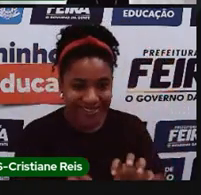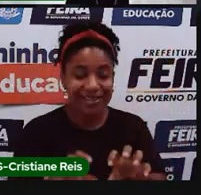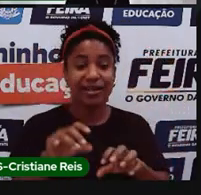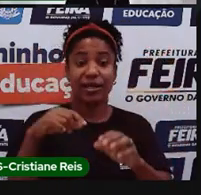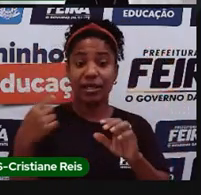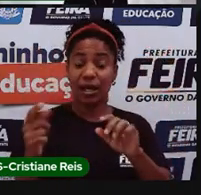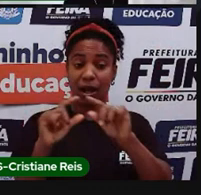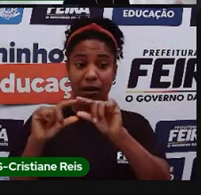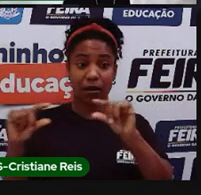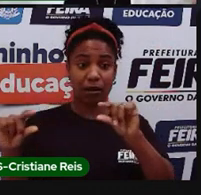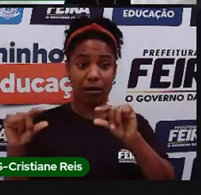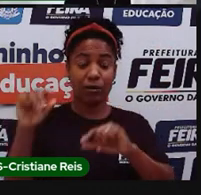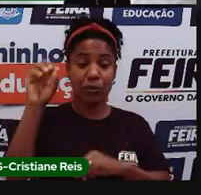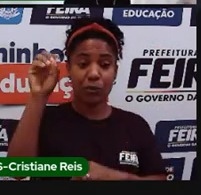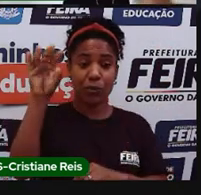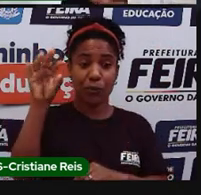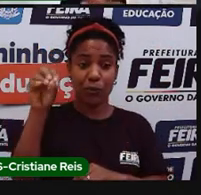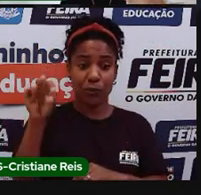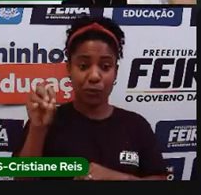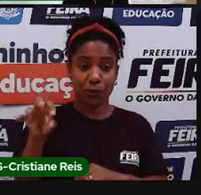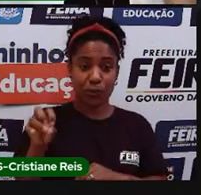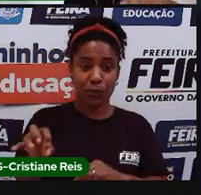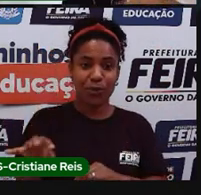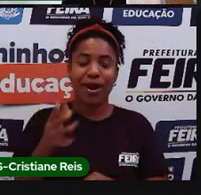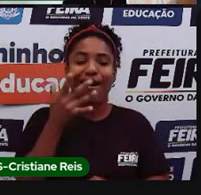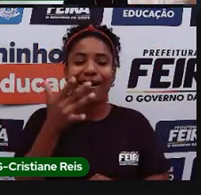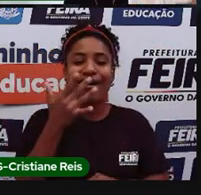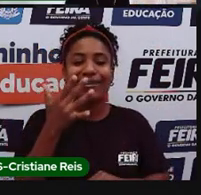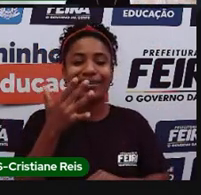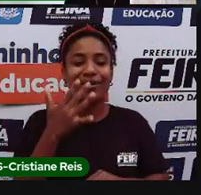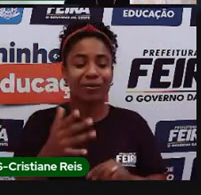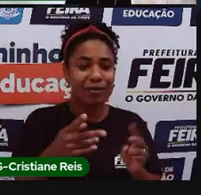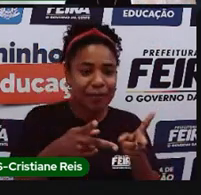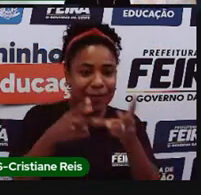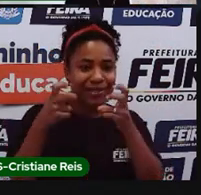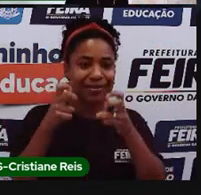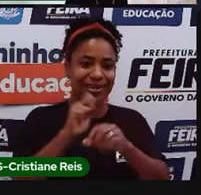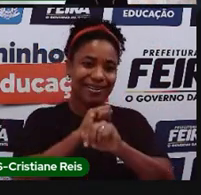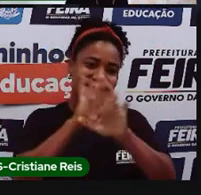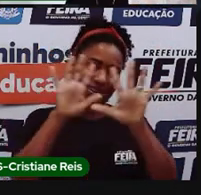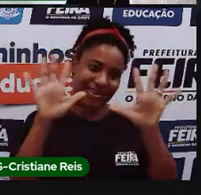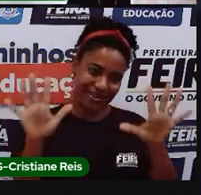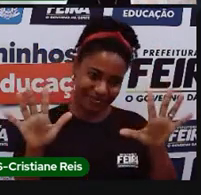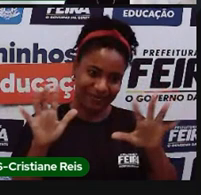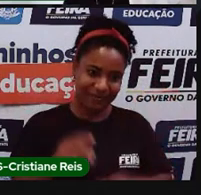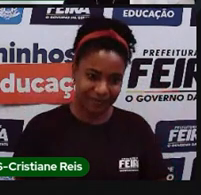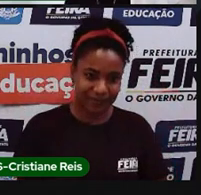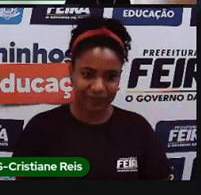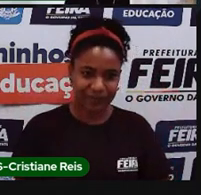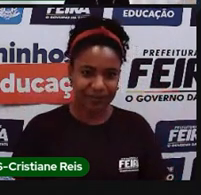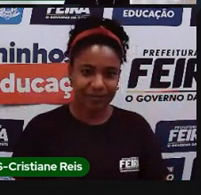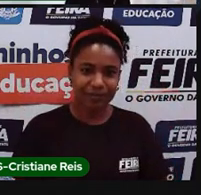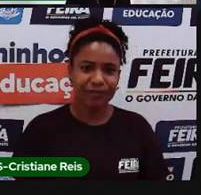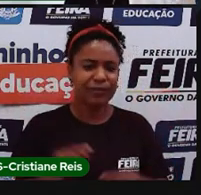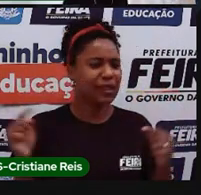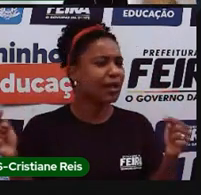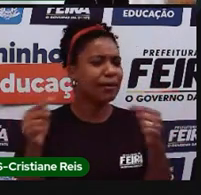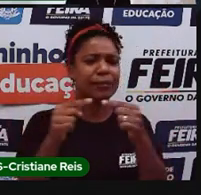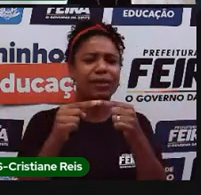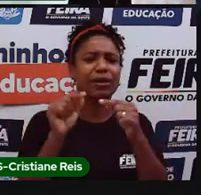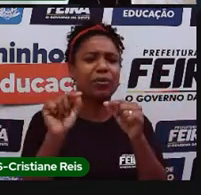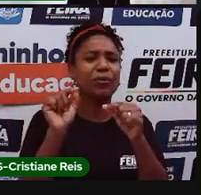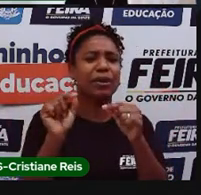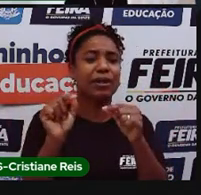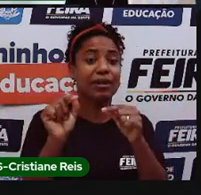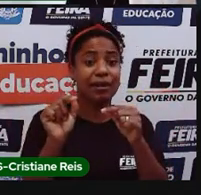Então, a legenda tem o papel de esclarecer o que é que foi feito ali no mapa, né? O é que representa aquela cor,